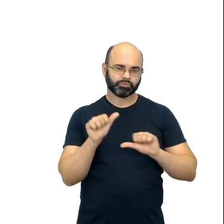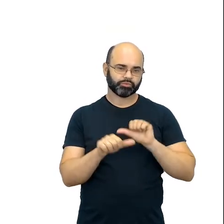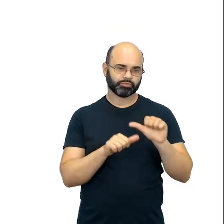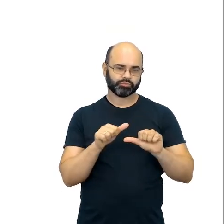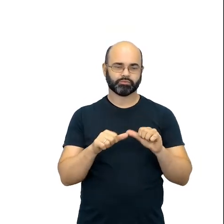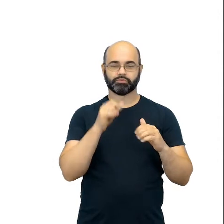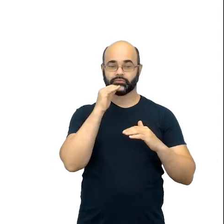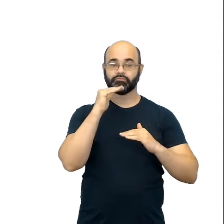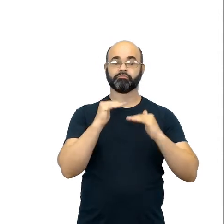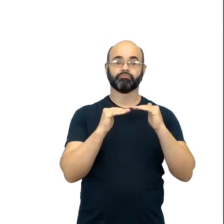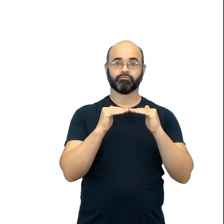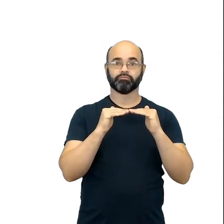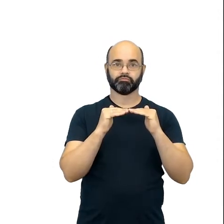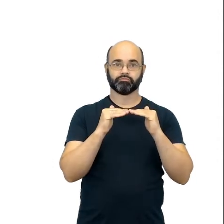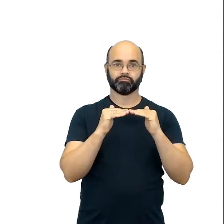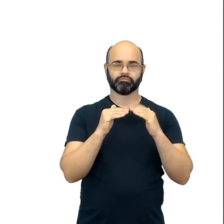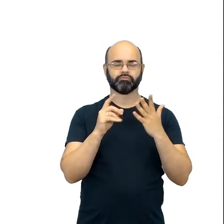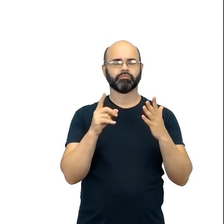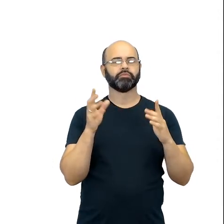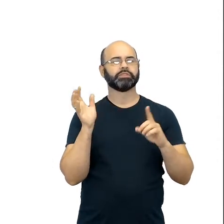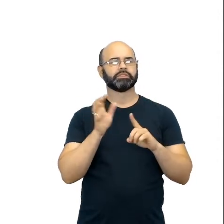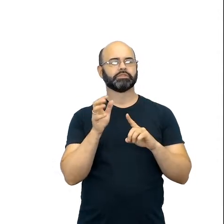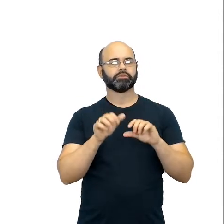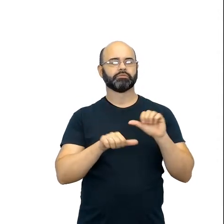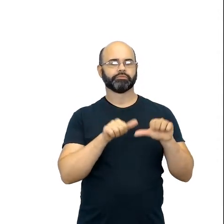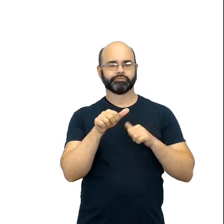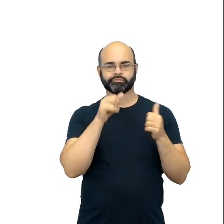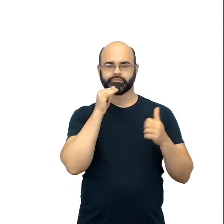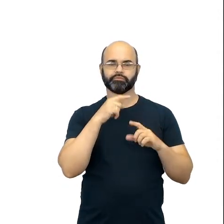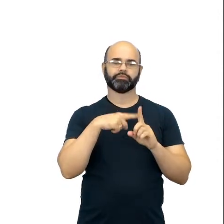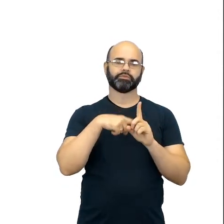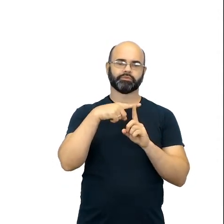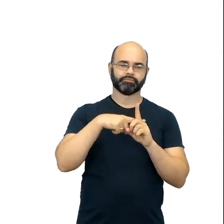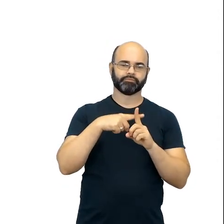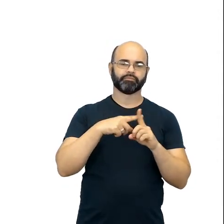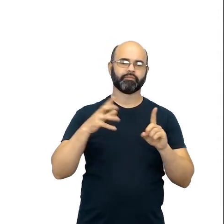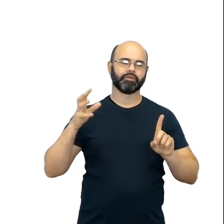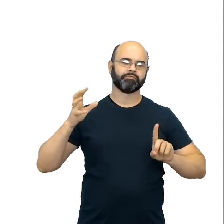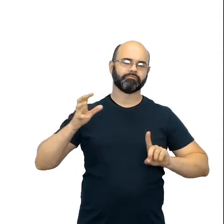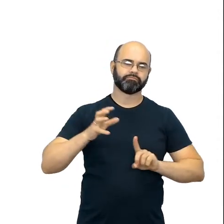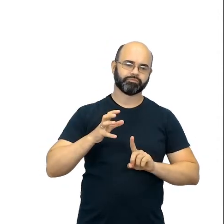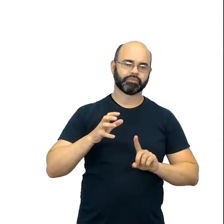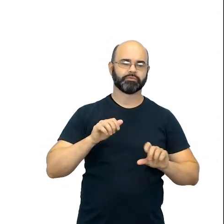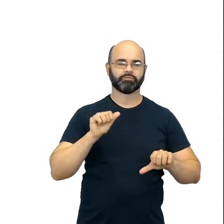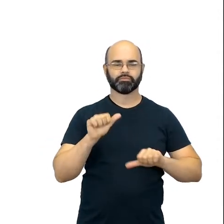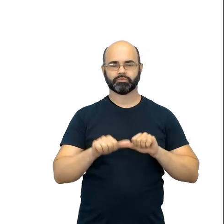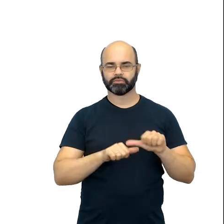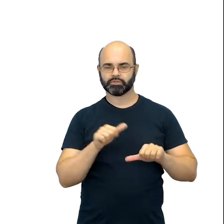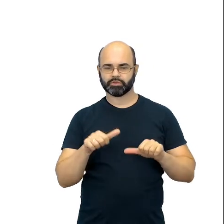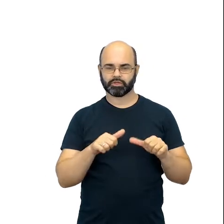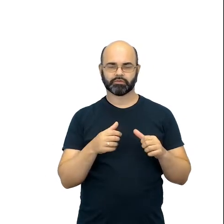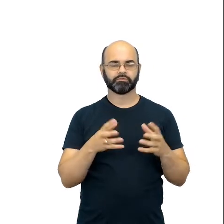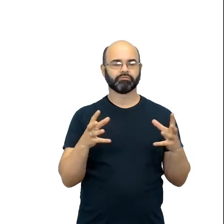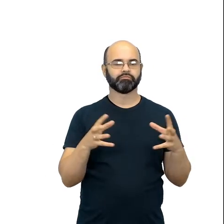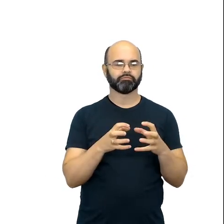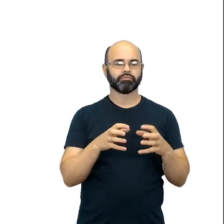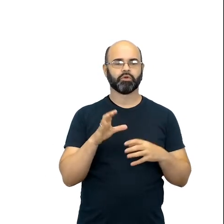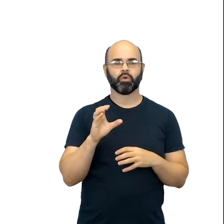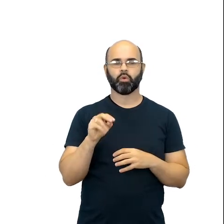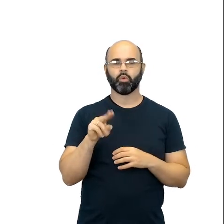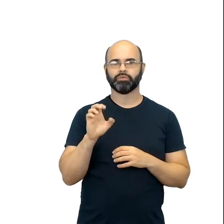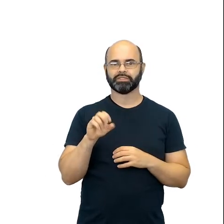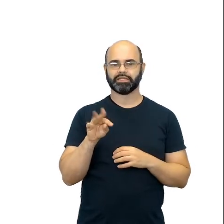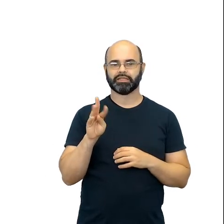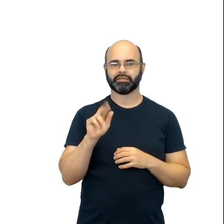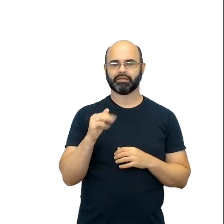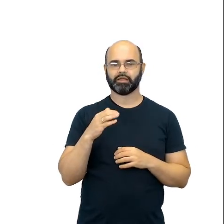de equilíbrio. Temperatura, pressão, mudança de concentração. Então, eu já consegui começar esse tema com os